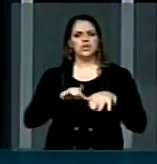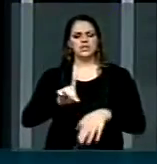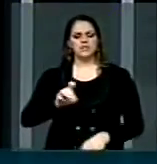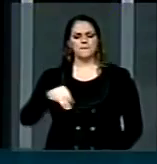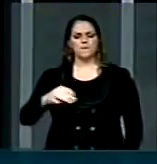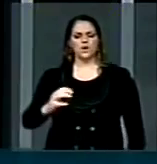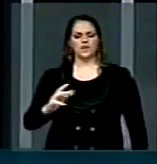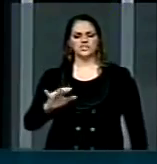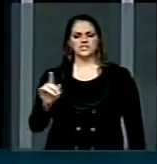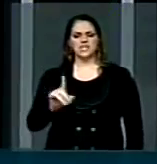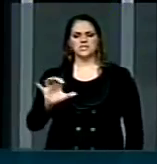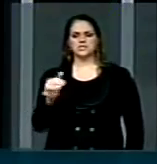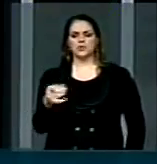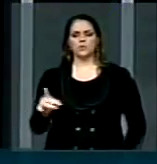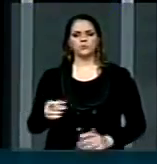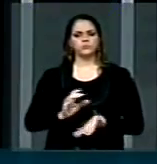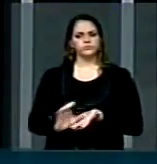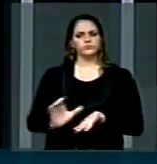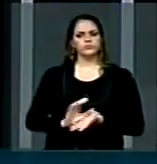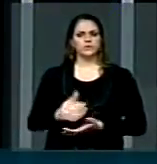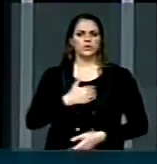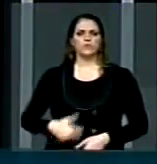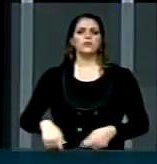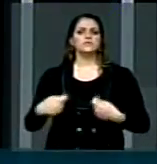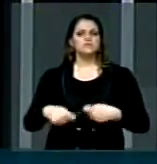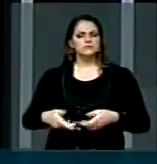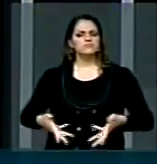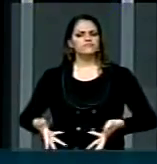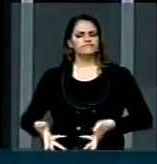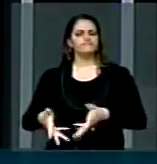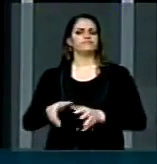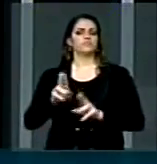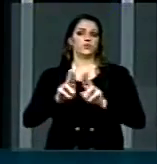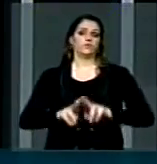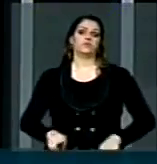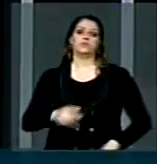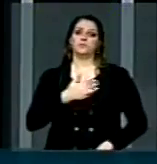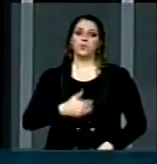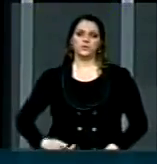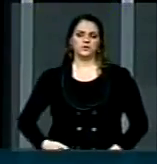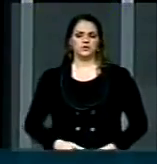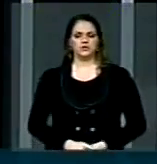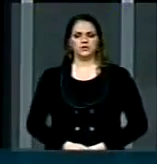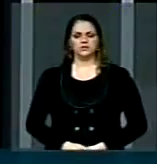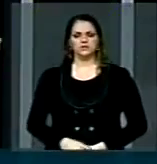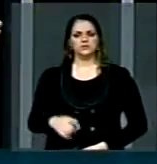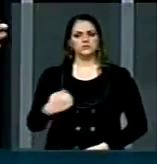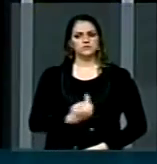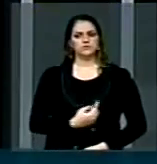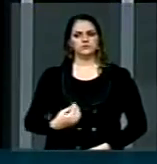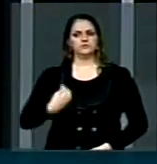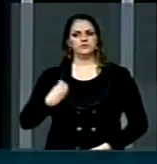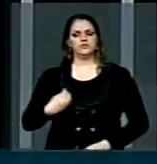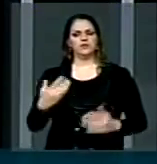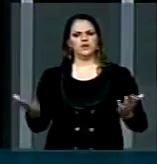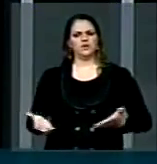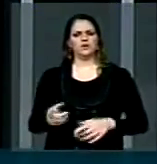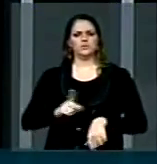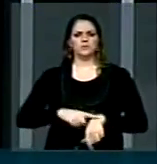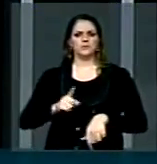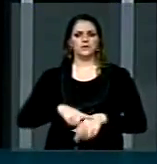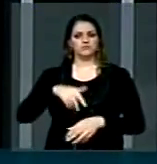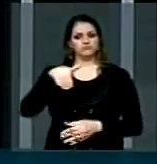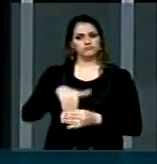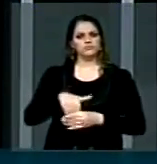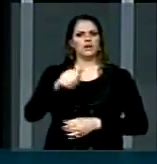pelos investimentos públicos para a universidade pública. Vivemos um processo eleitoral no ano